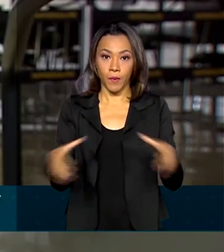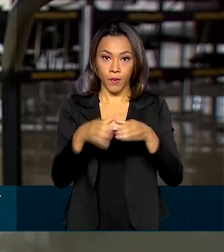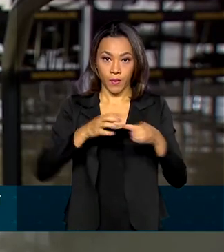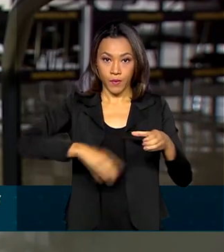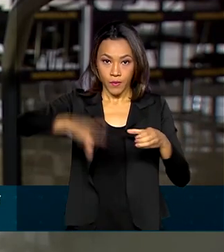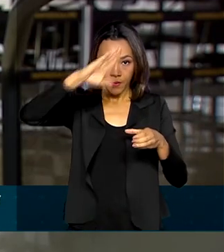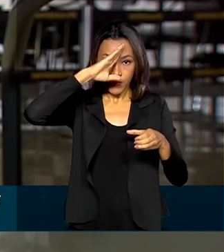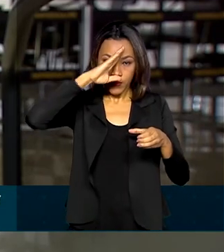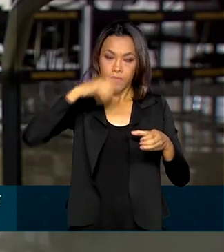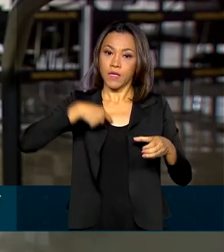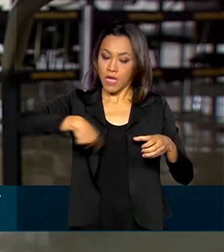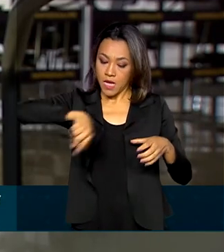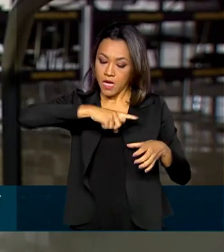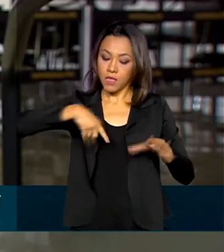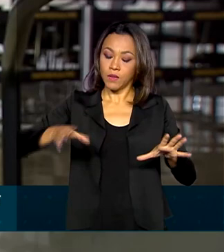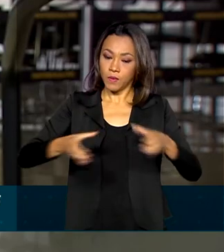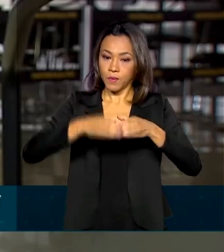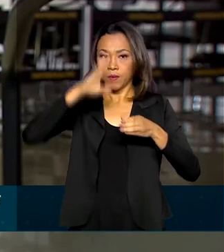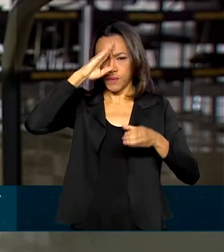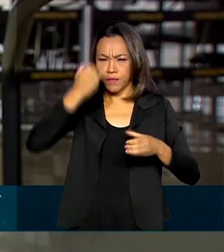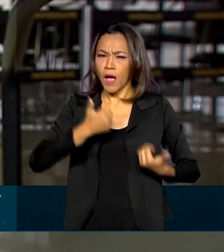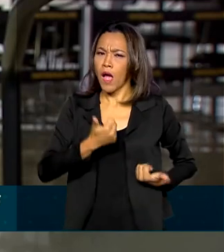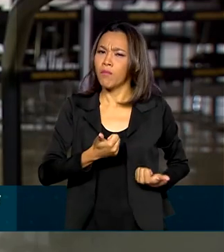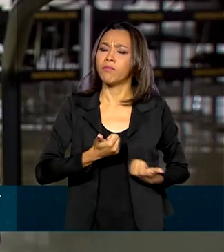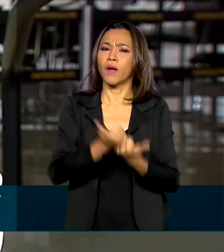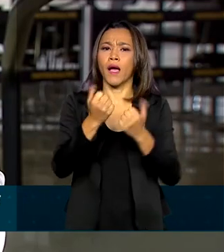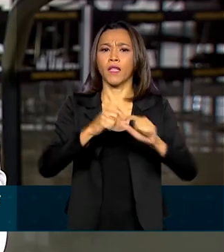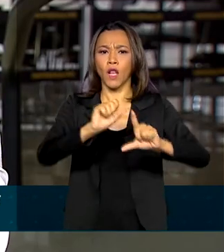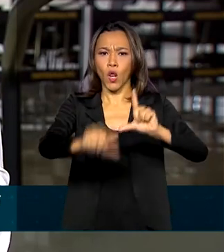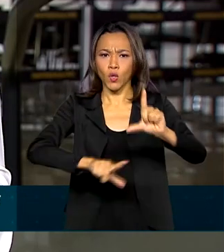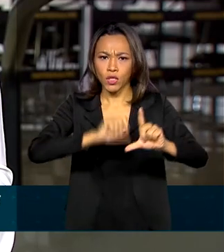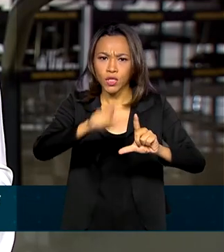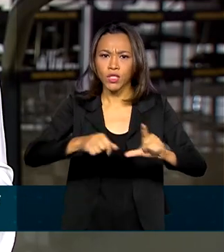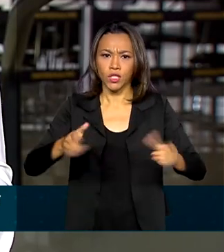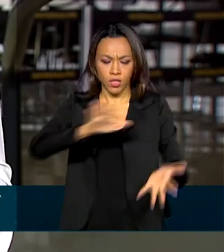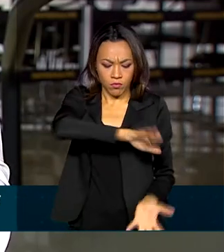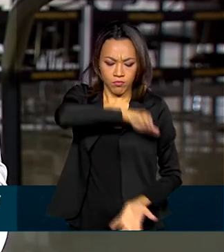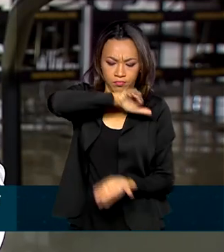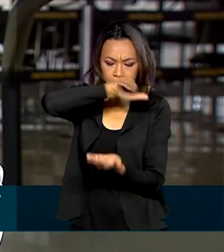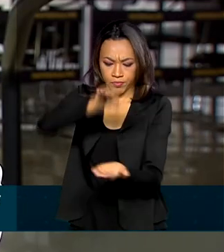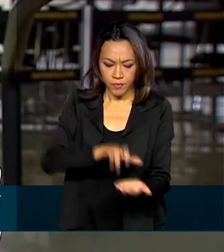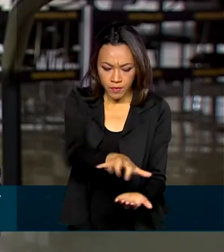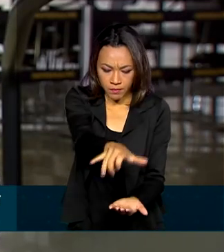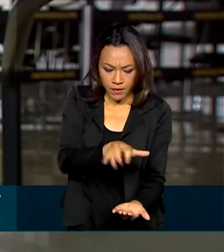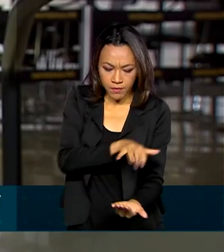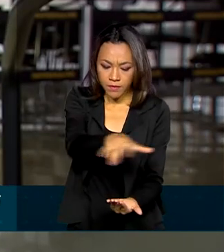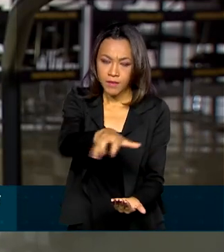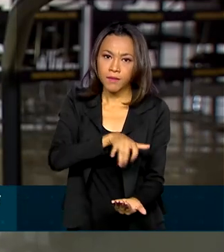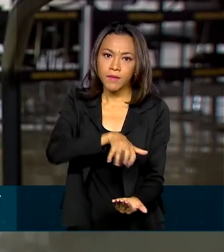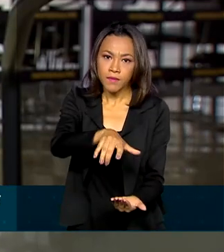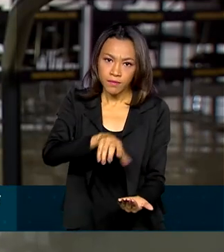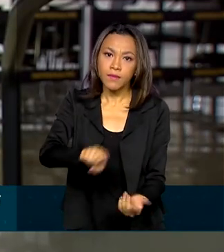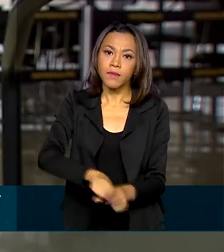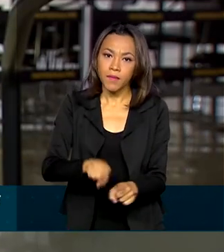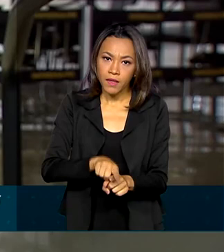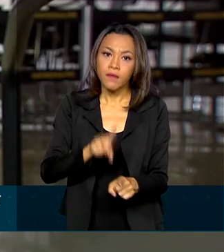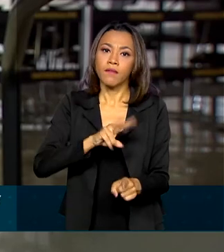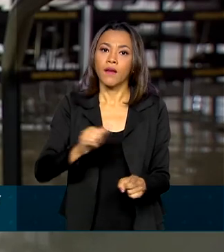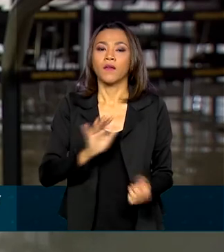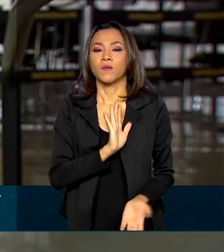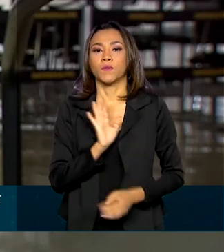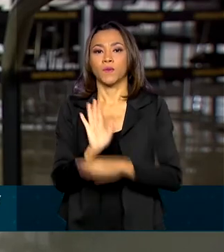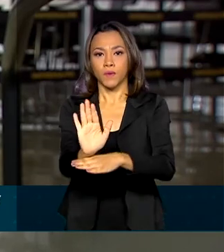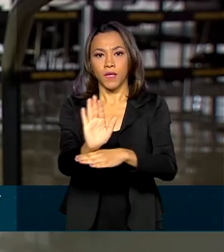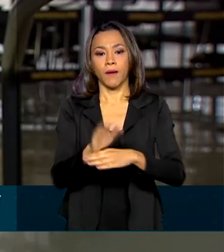Os militares vão ajudar na logística, como transporte de urnas eletrônicas e também de agentes eleitorais. E a operação ainda vai assegurar a votação